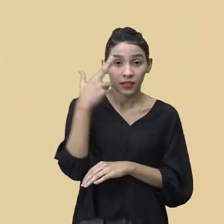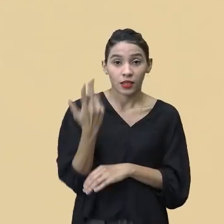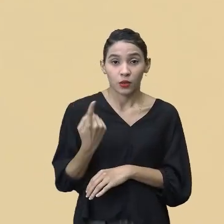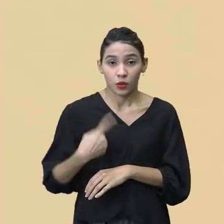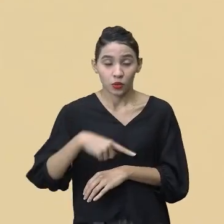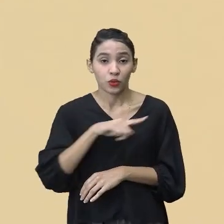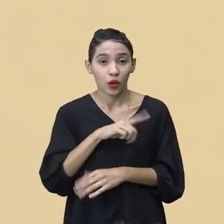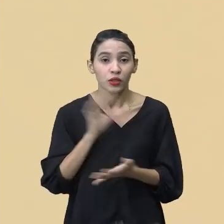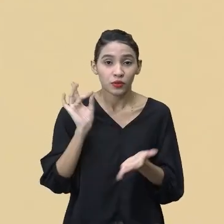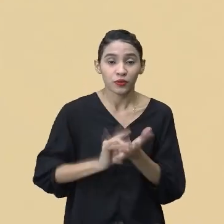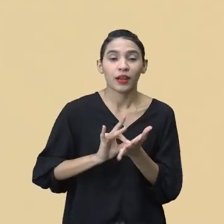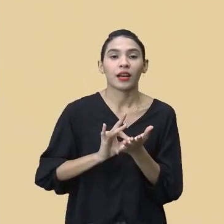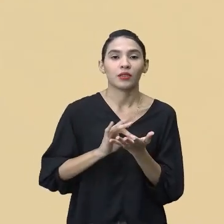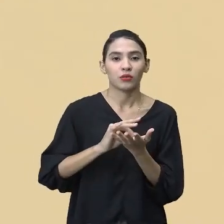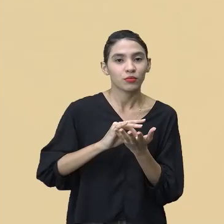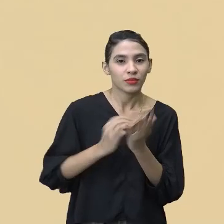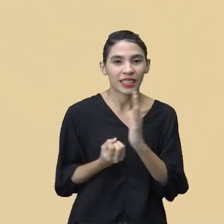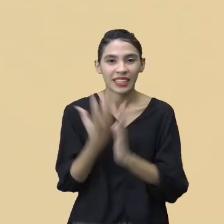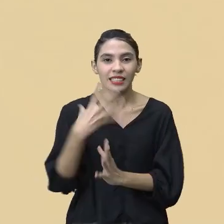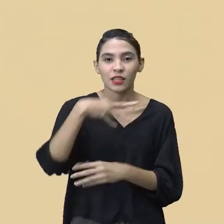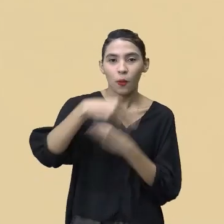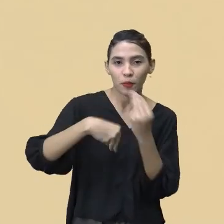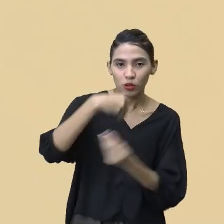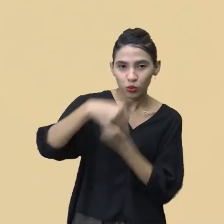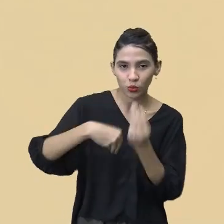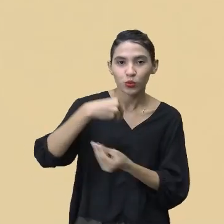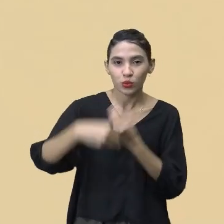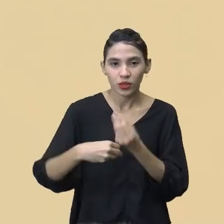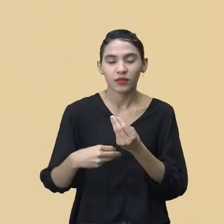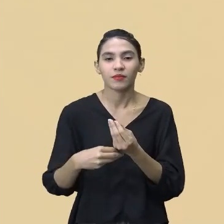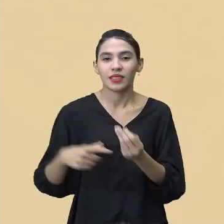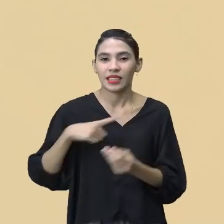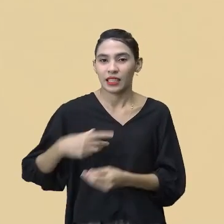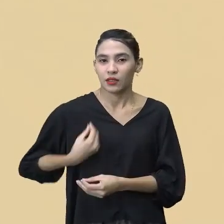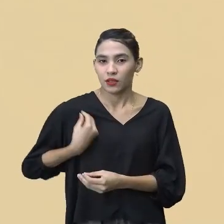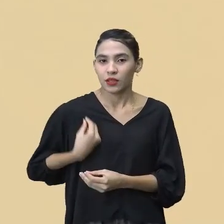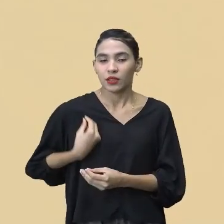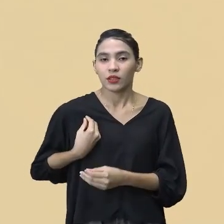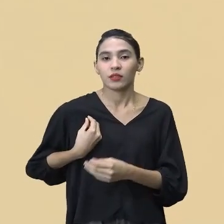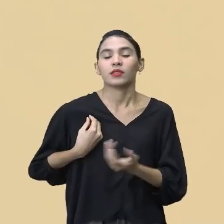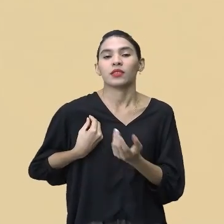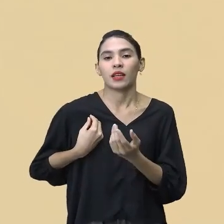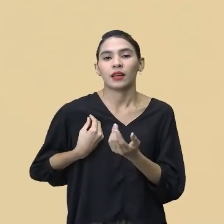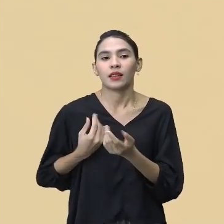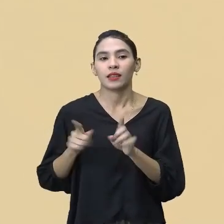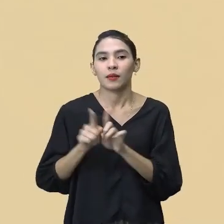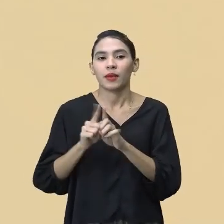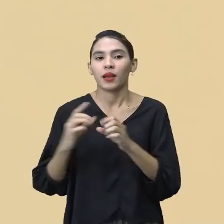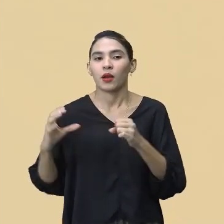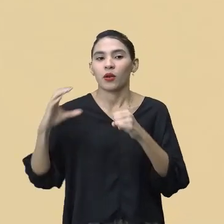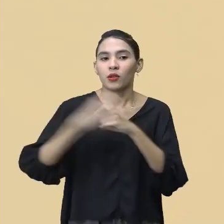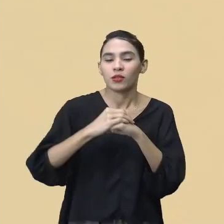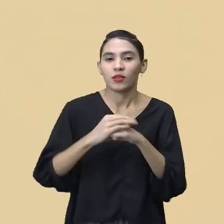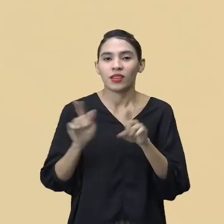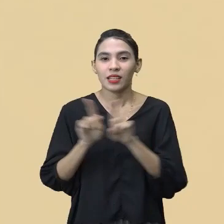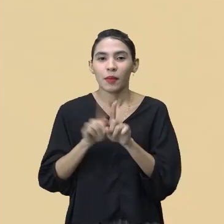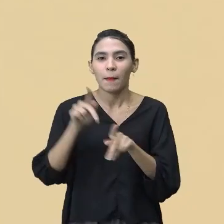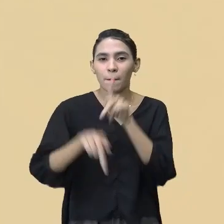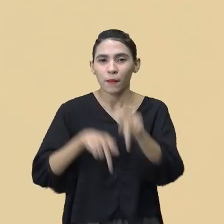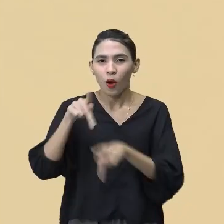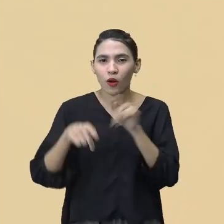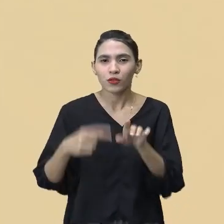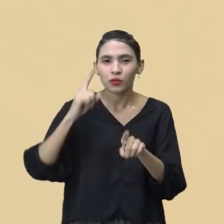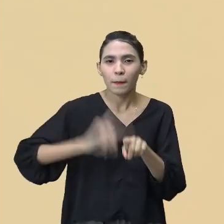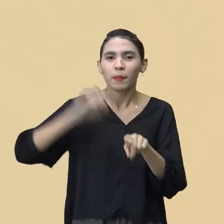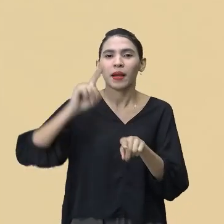somos fruto da miscigenação, dessa mistura, existente entre colonizadores, entre povos originários, entre